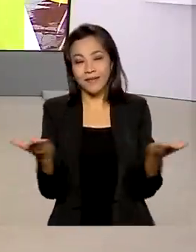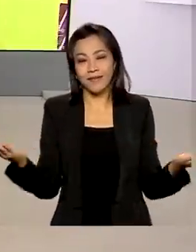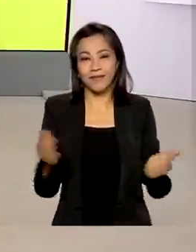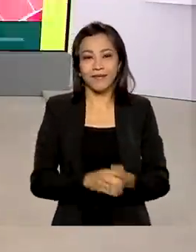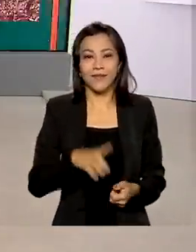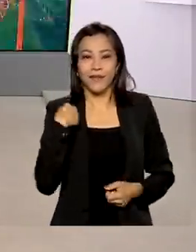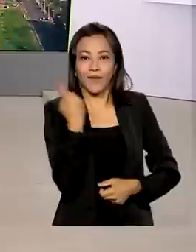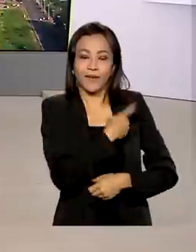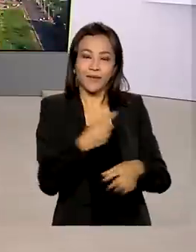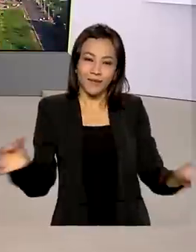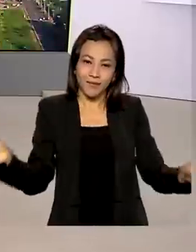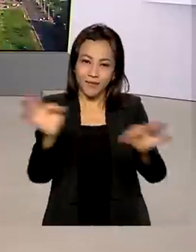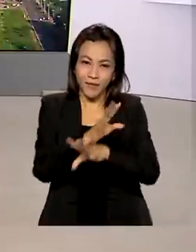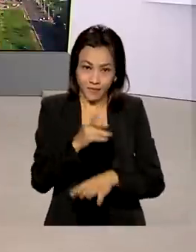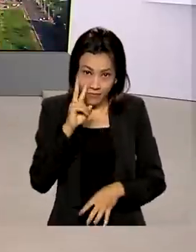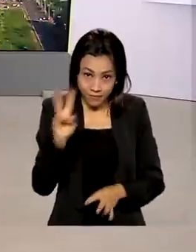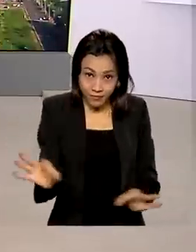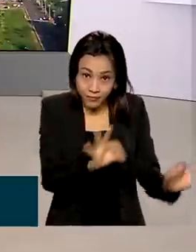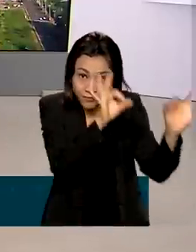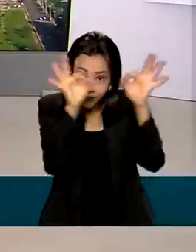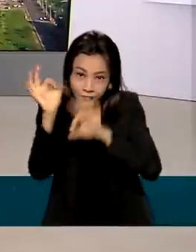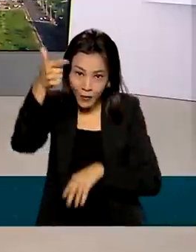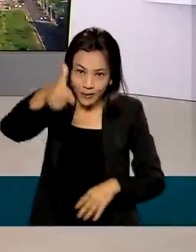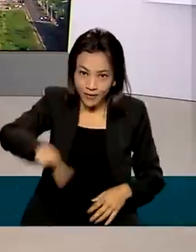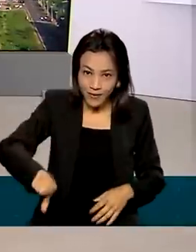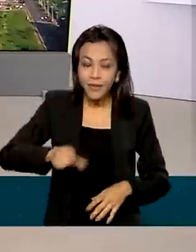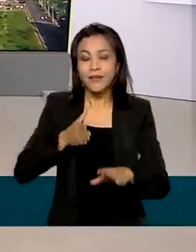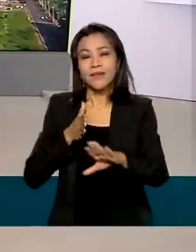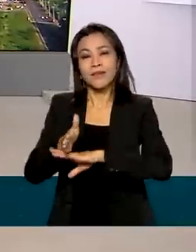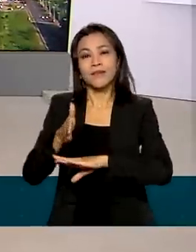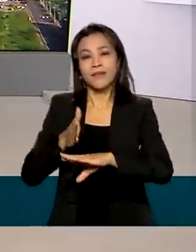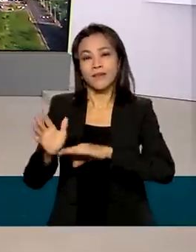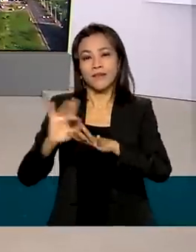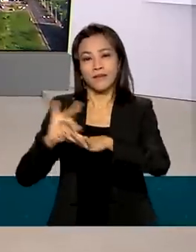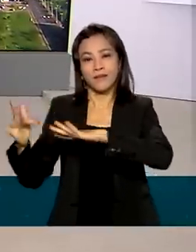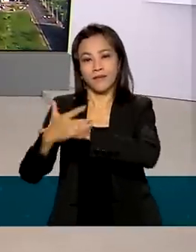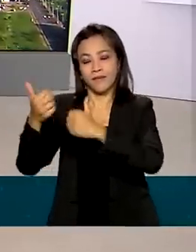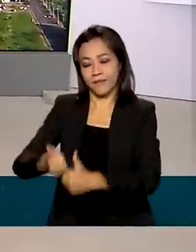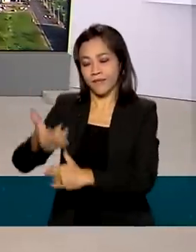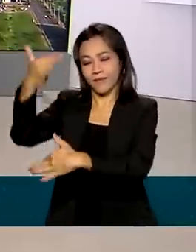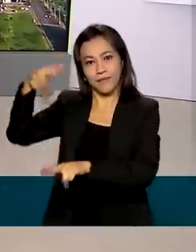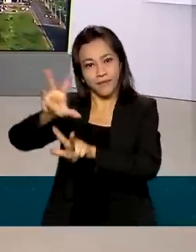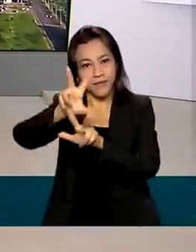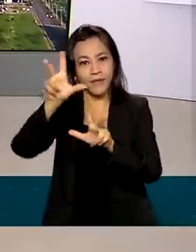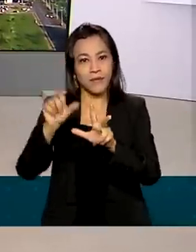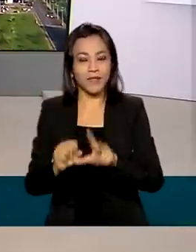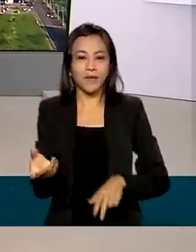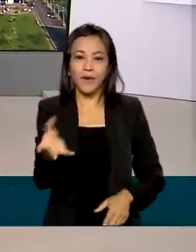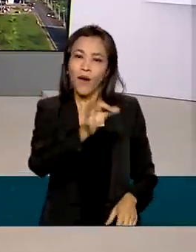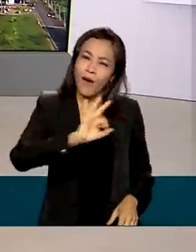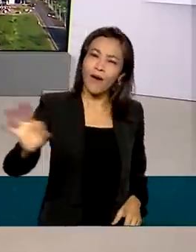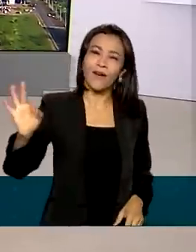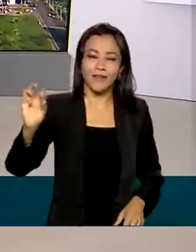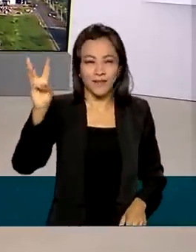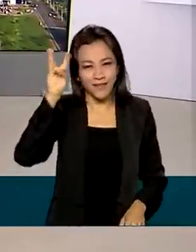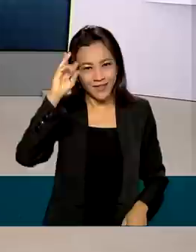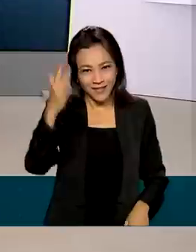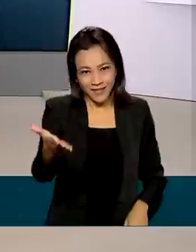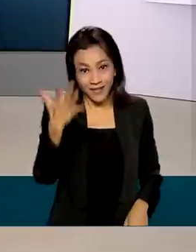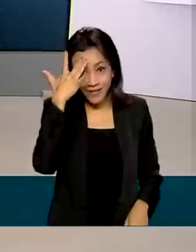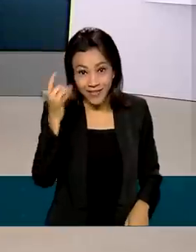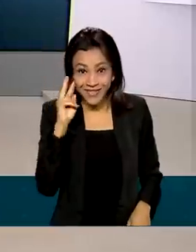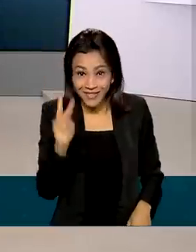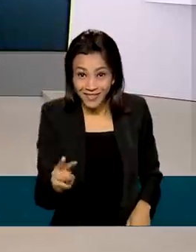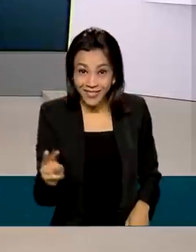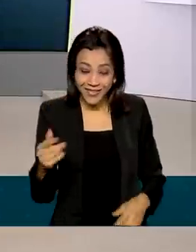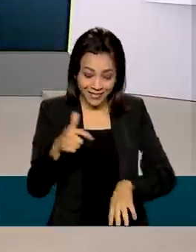o Brasil em Dia fica por aqui. Para rever as reportagens, acesse as redes sociais da TV Brasil. Uma ótima terça-feira para você. Amanhã a